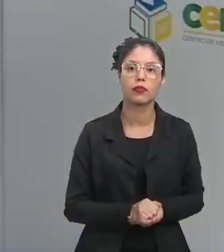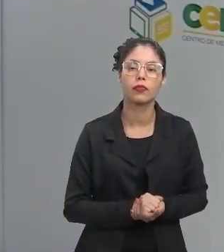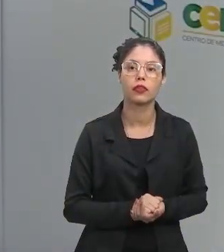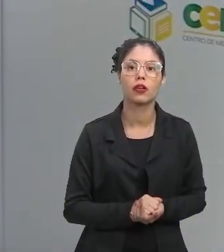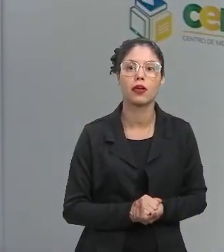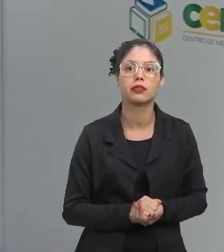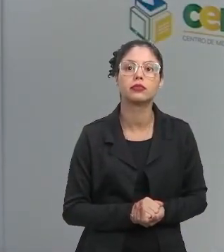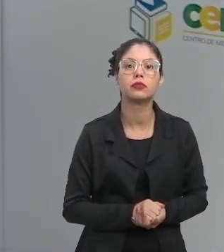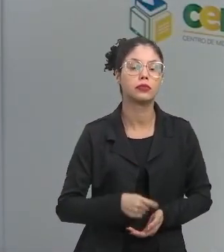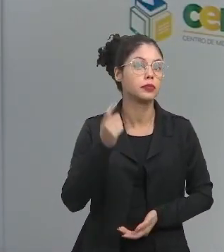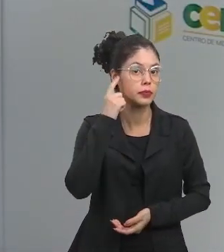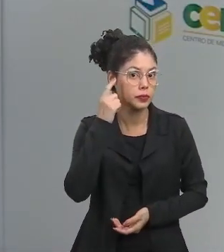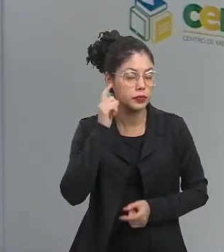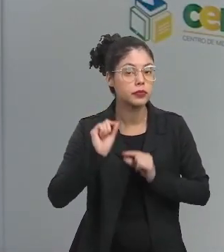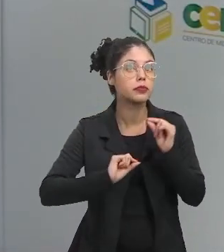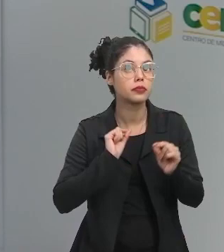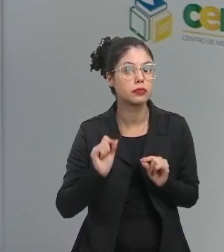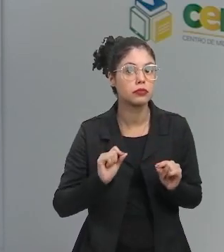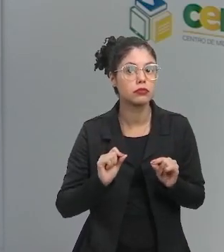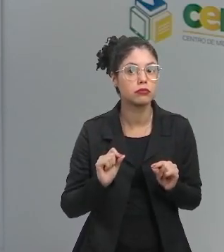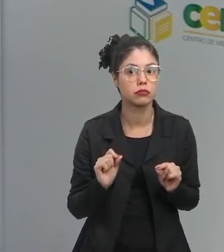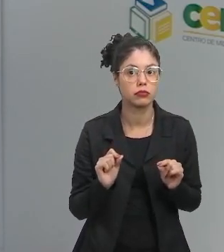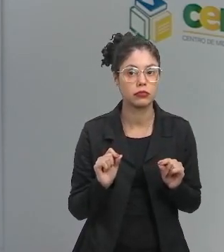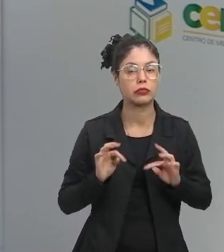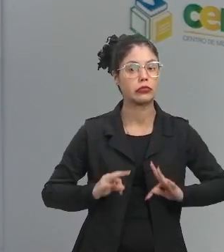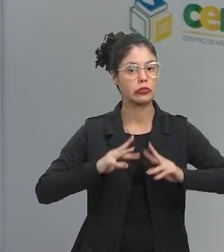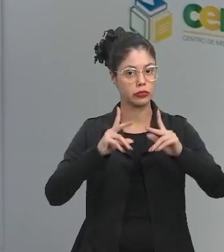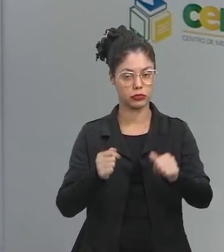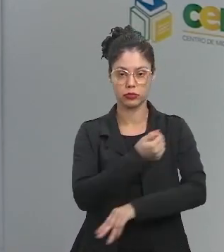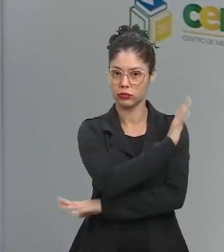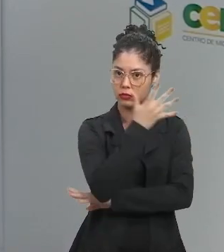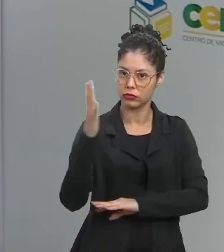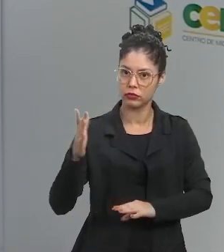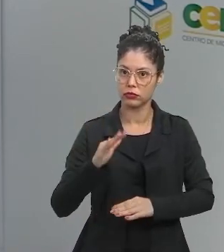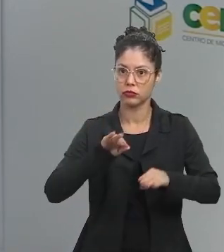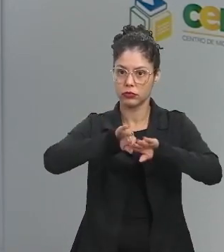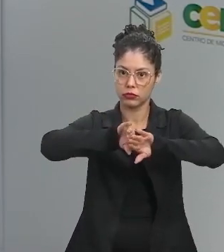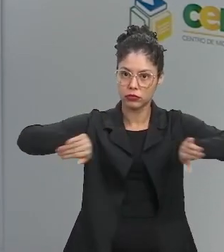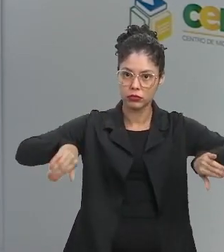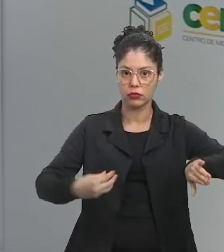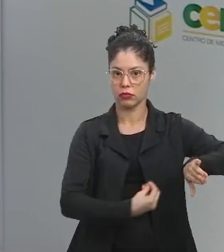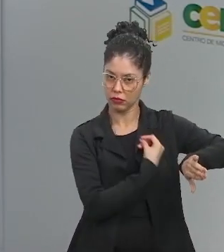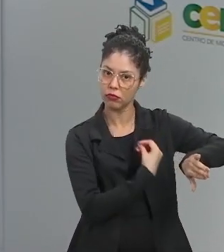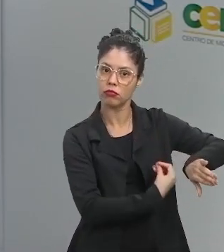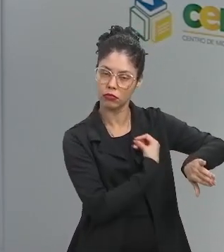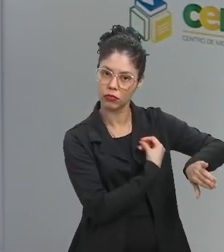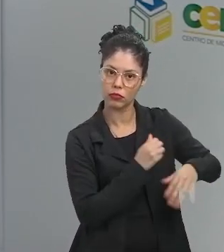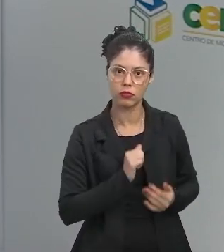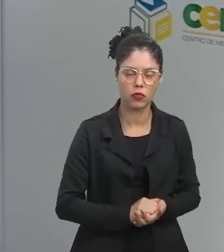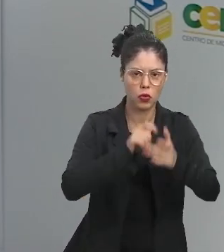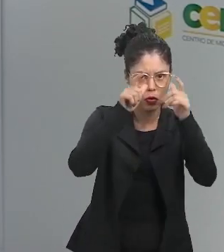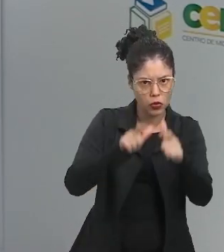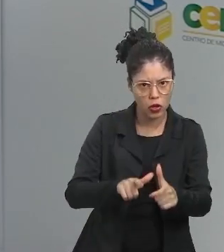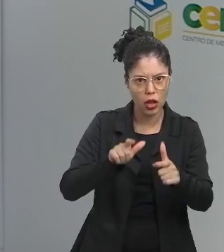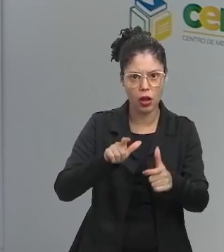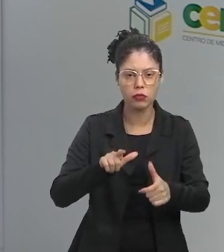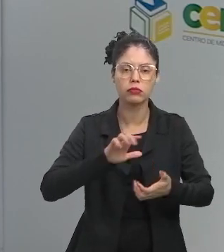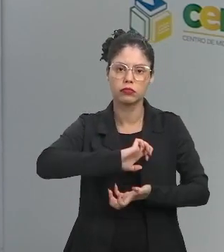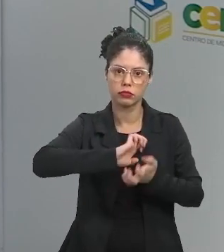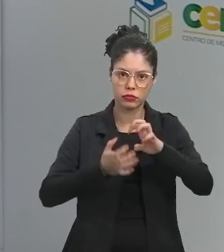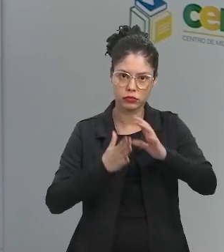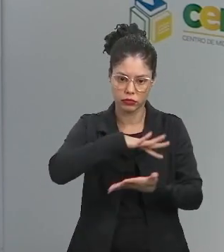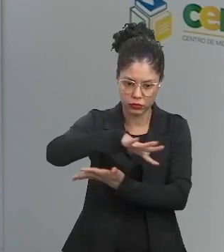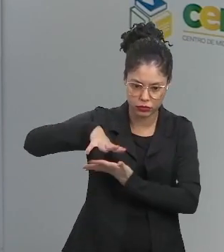Biodiversidade, na cabeça de vocês, é tudo que há de vida em um determinado ecossistema.